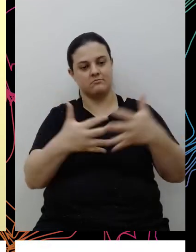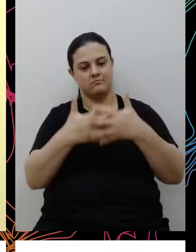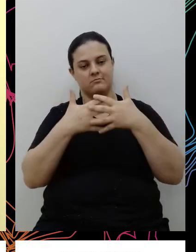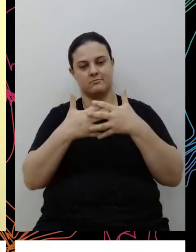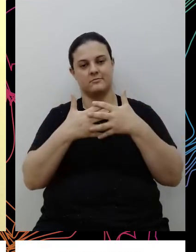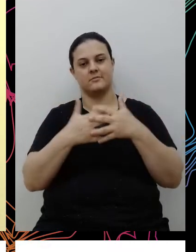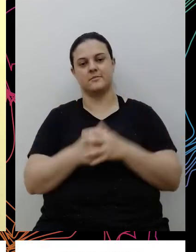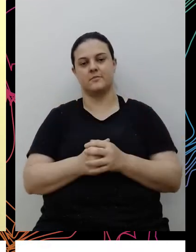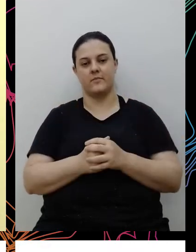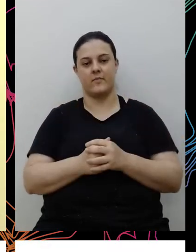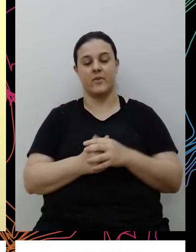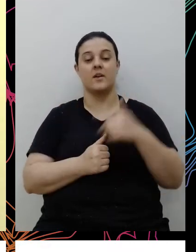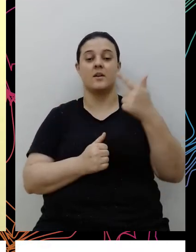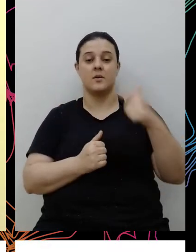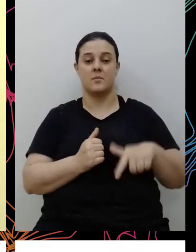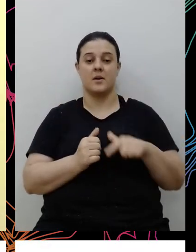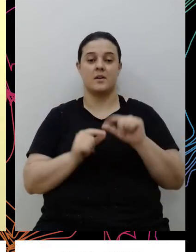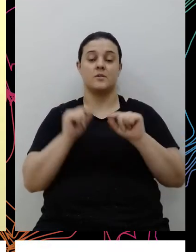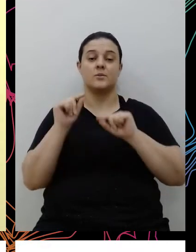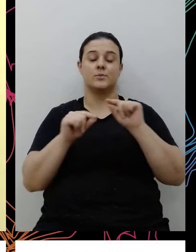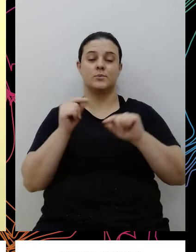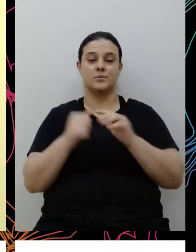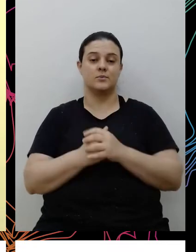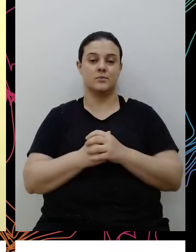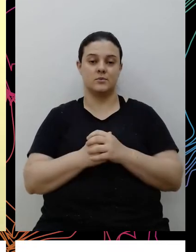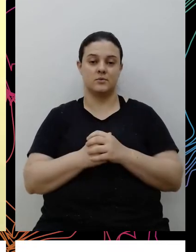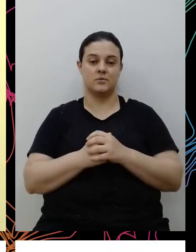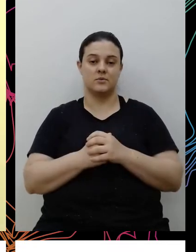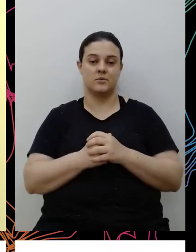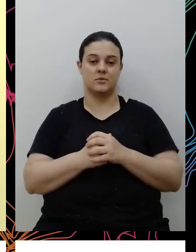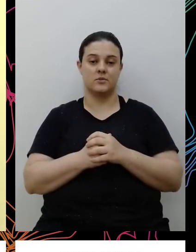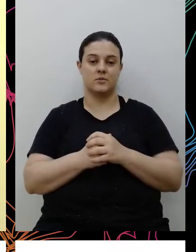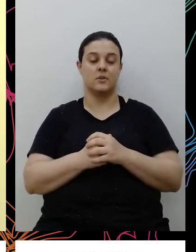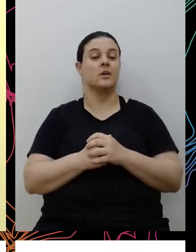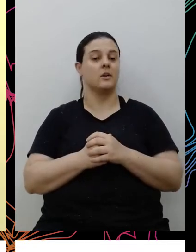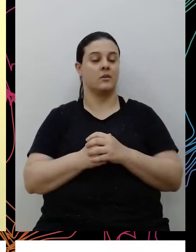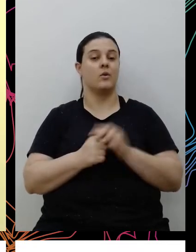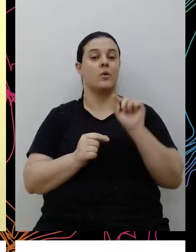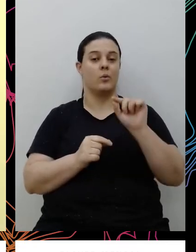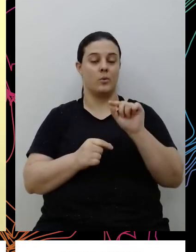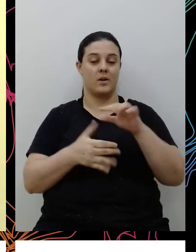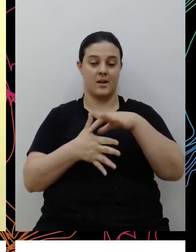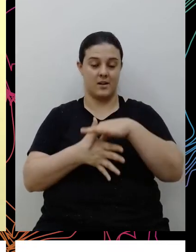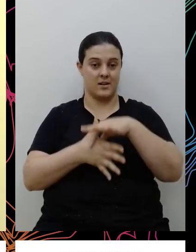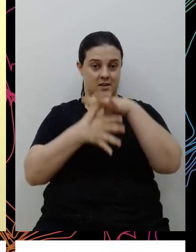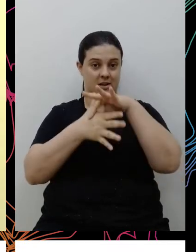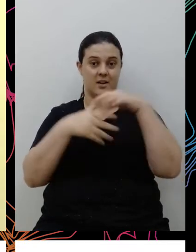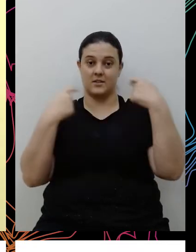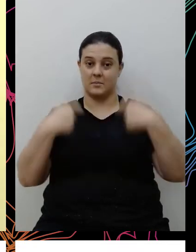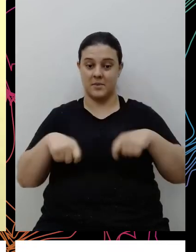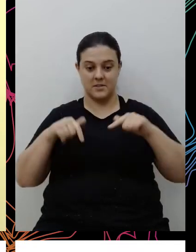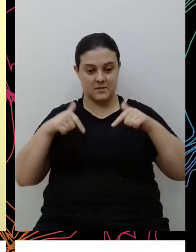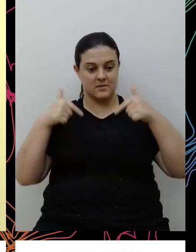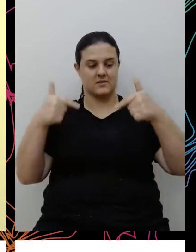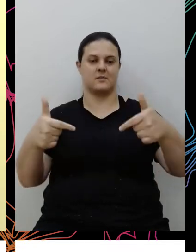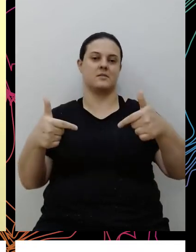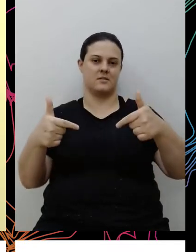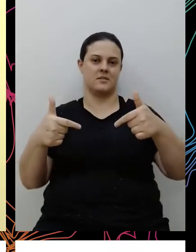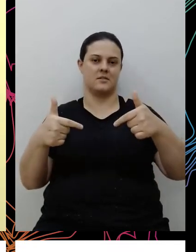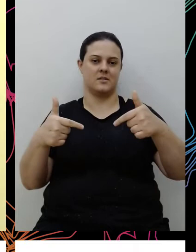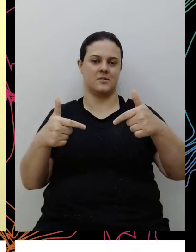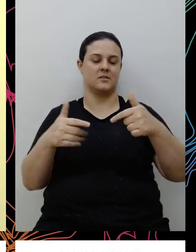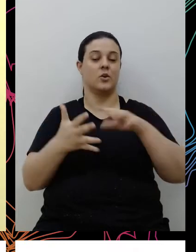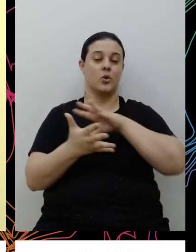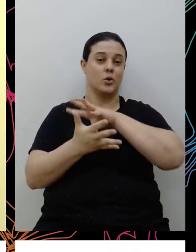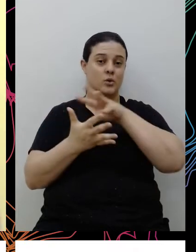né, e nisso, quando eu falo de lideranças, é que reforço, as lideranças precisam estar engajadas, né, para que tudo